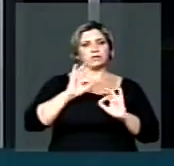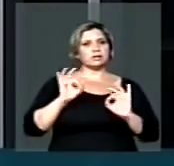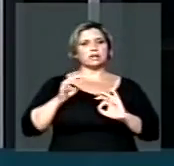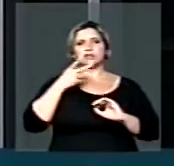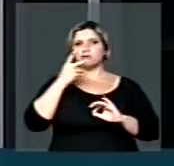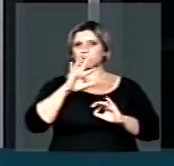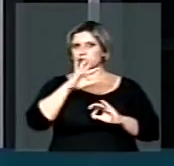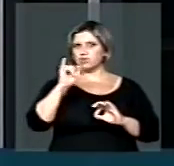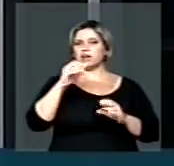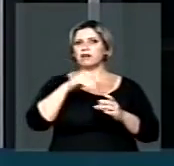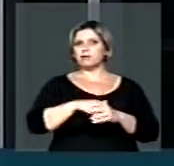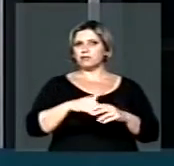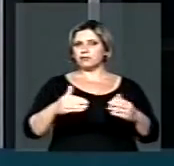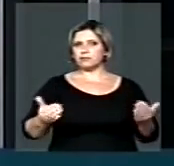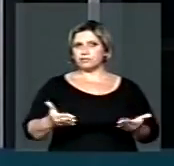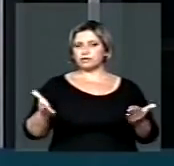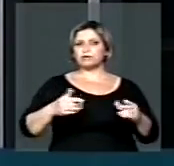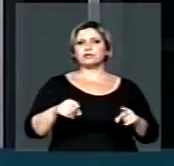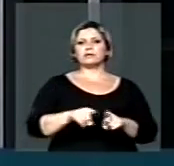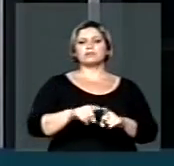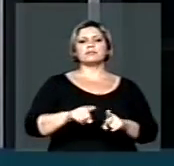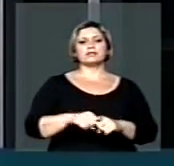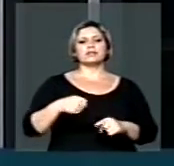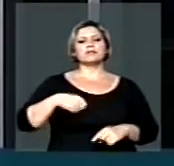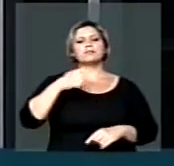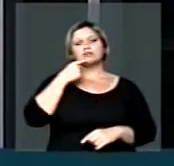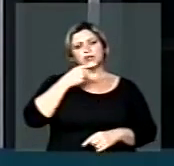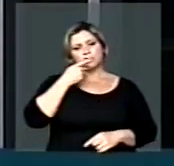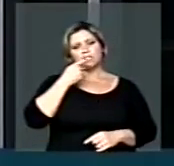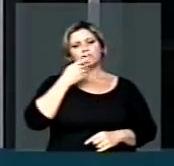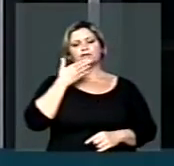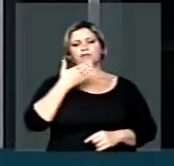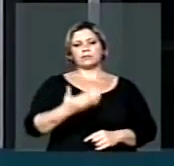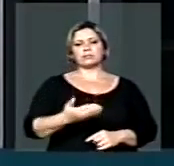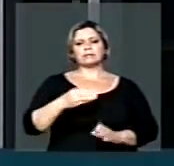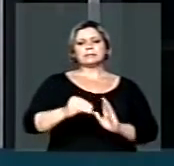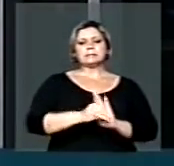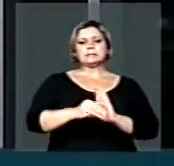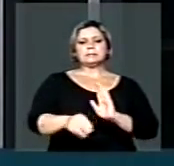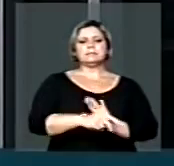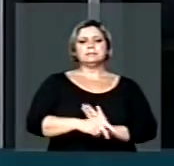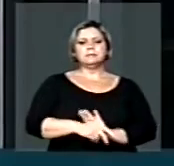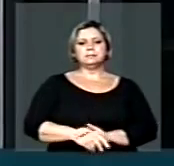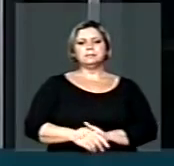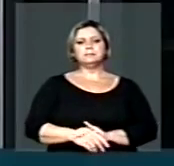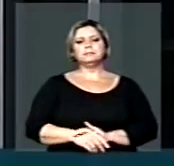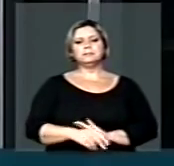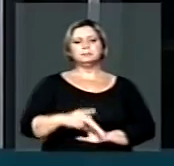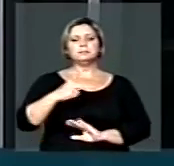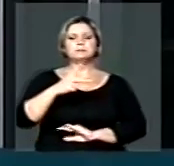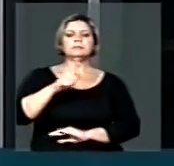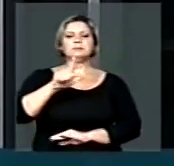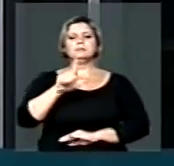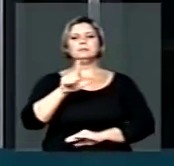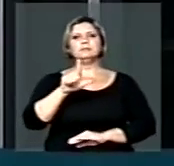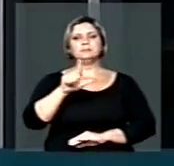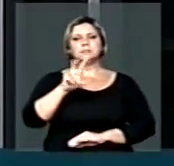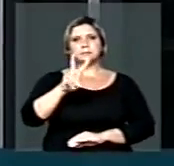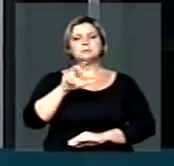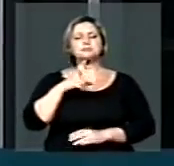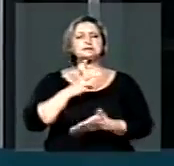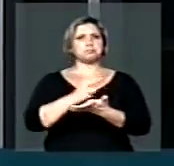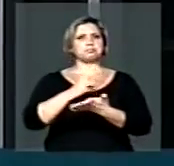que nós somos absolutamente a favor da medida provisória, na forma do PLV, como ele veio,